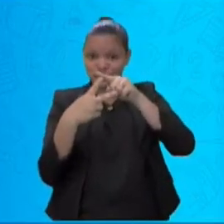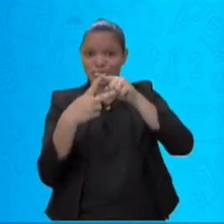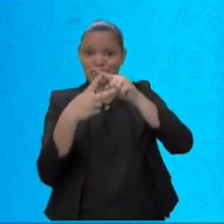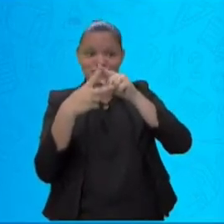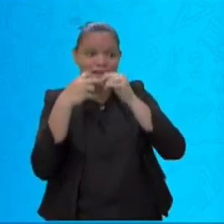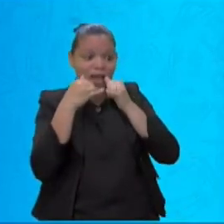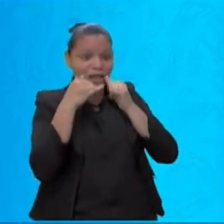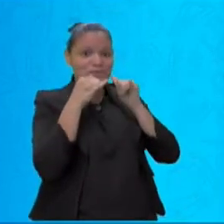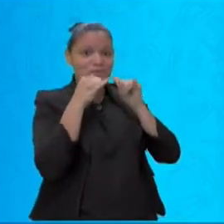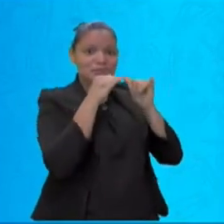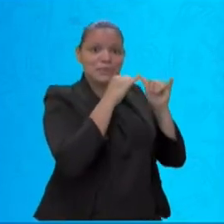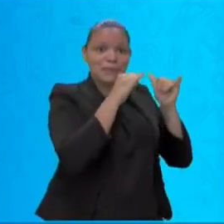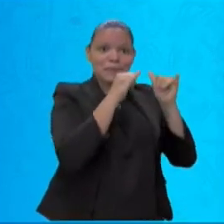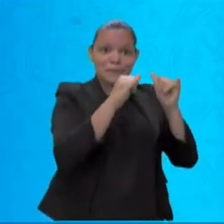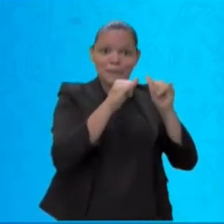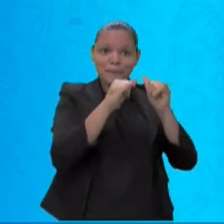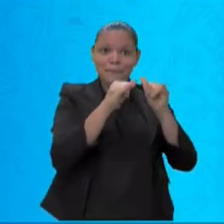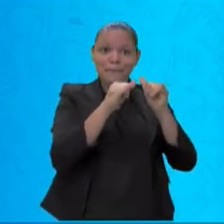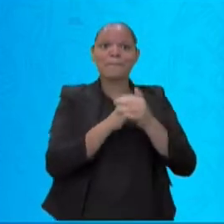o C-L.